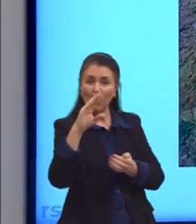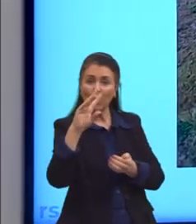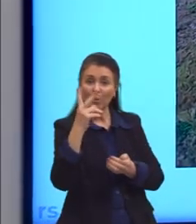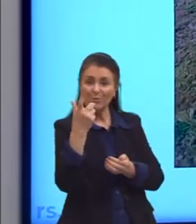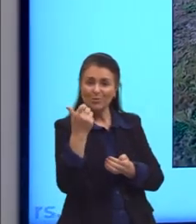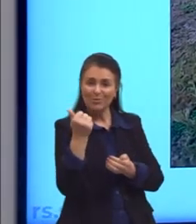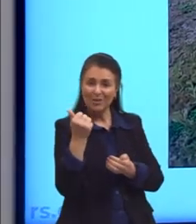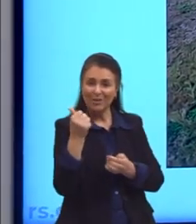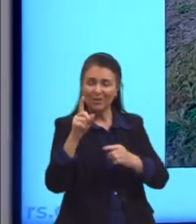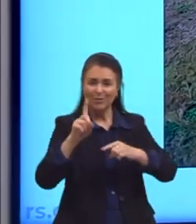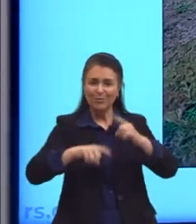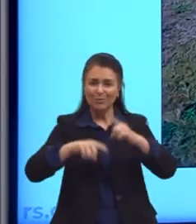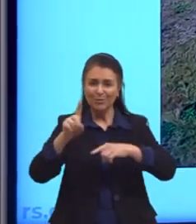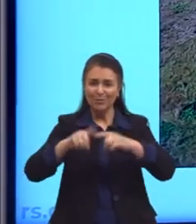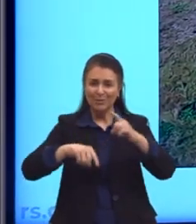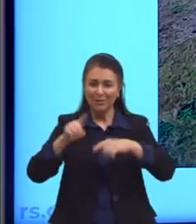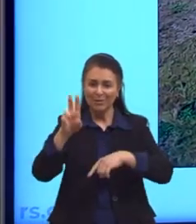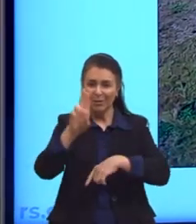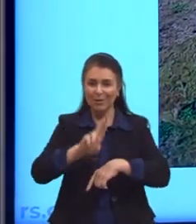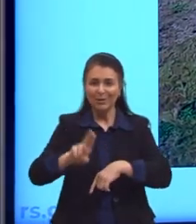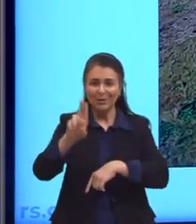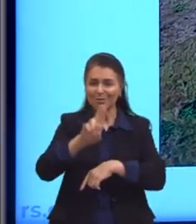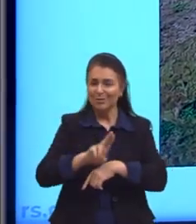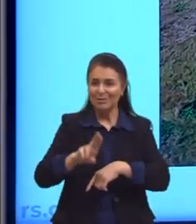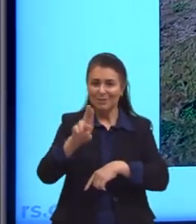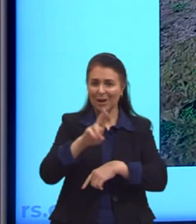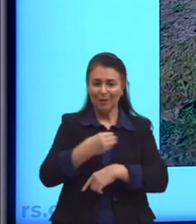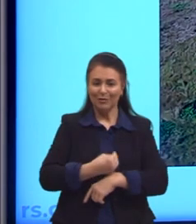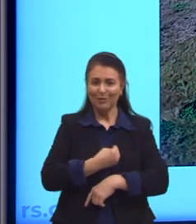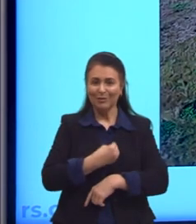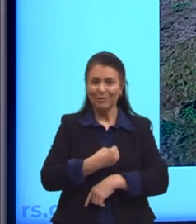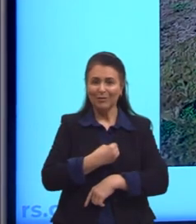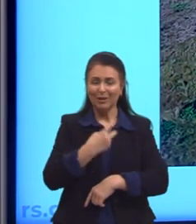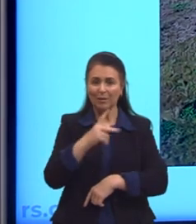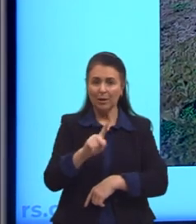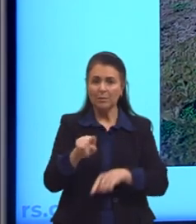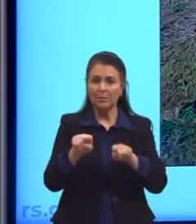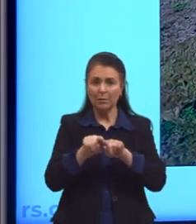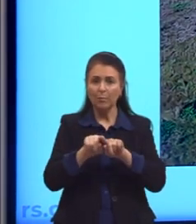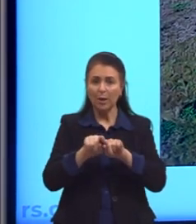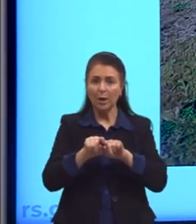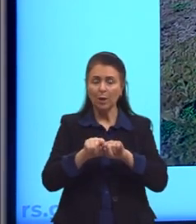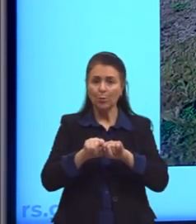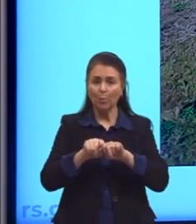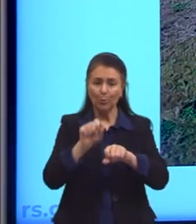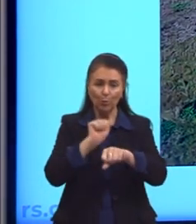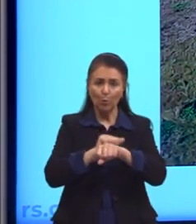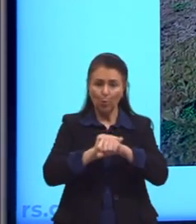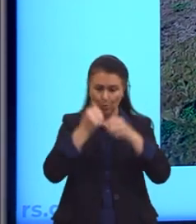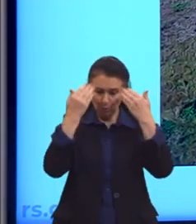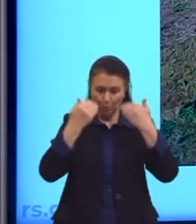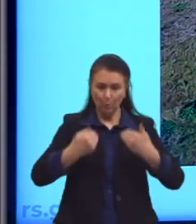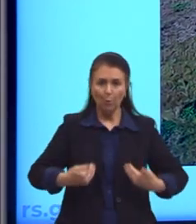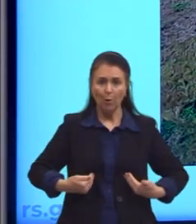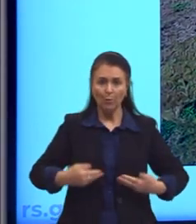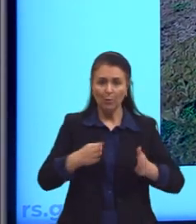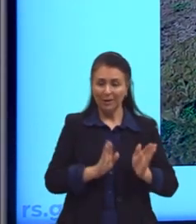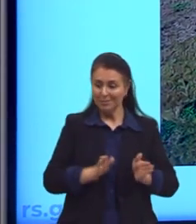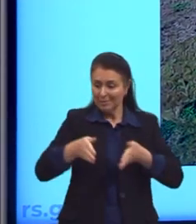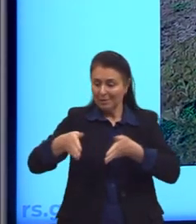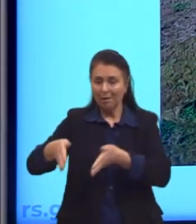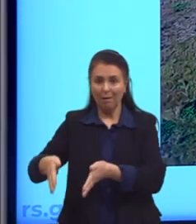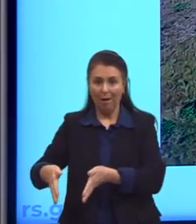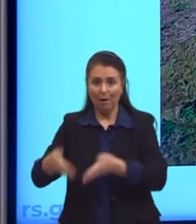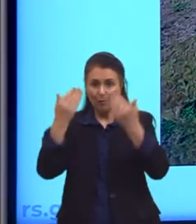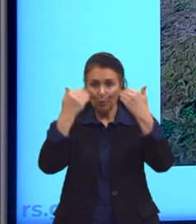povos, utensílios que eles usavam, e também corpos desses indígenas que viviam aí. Eles enterravam seus mortos